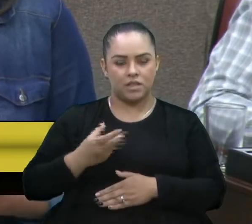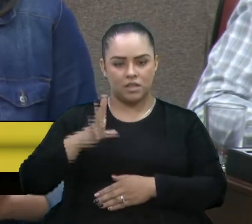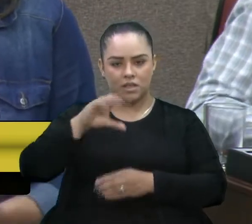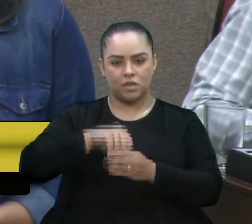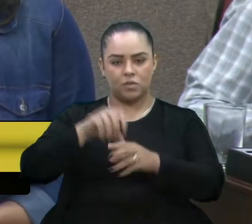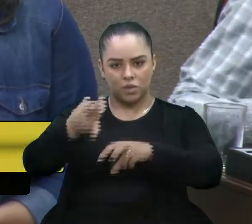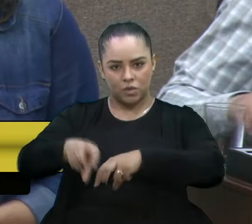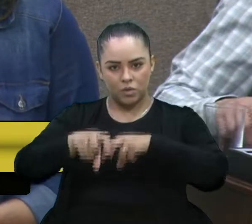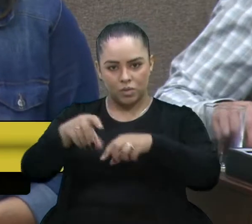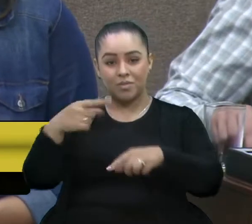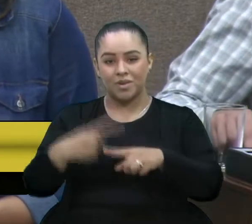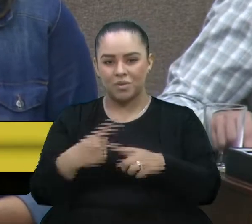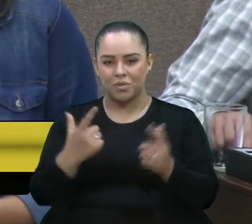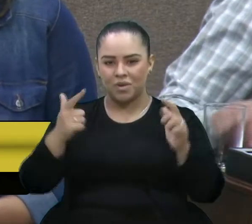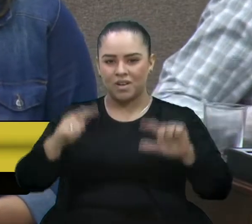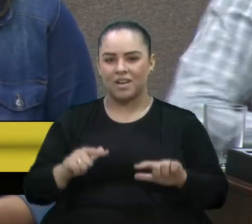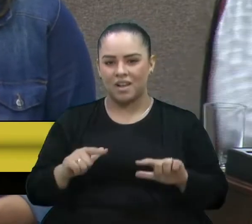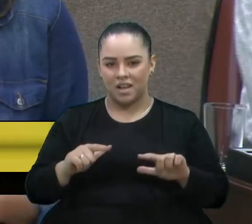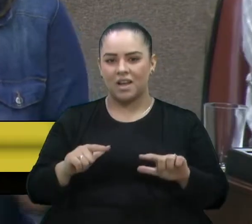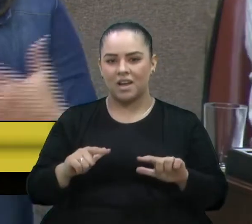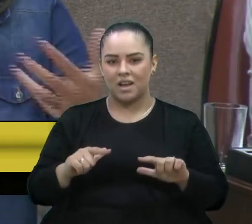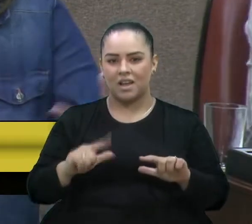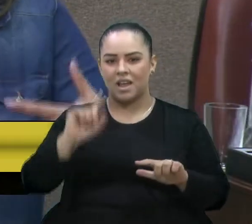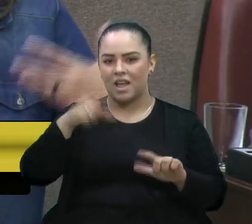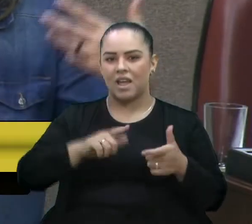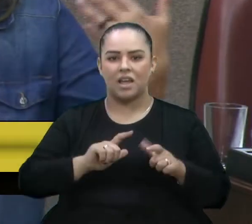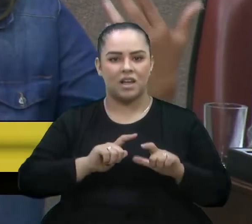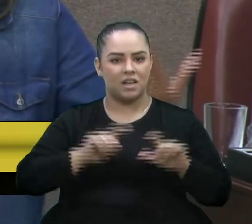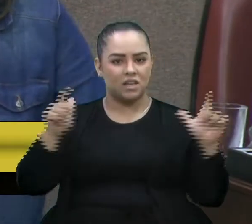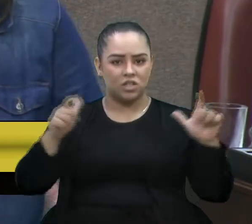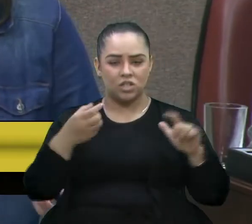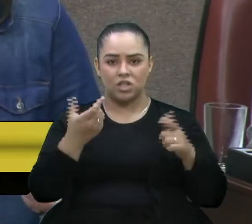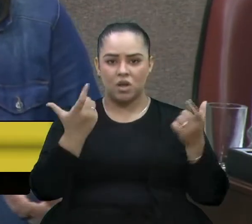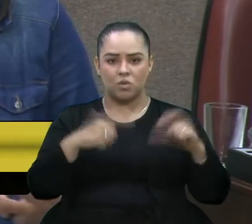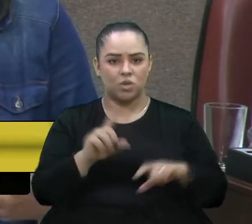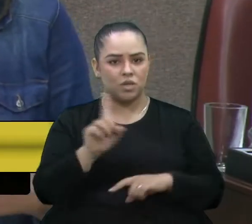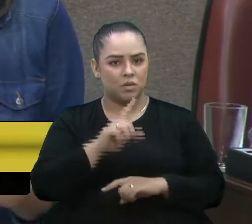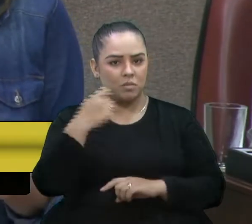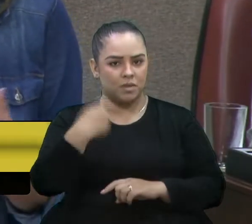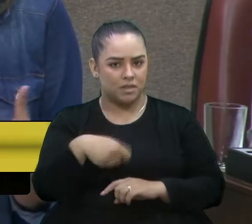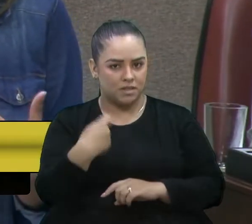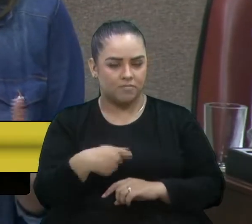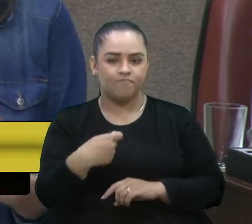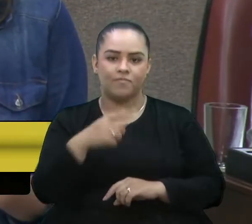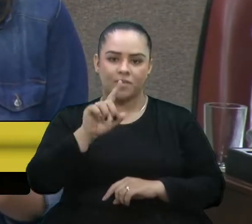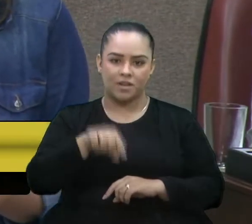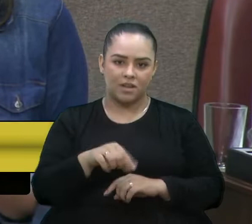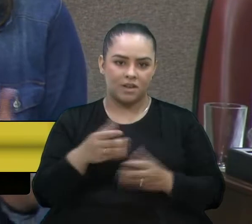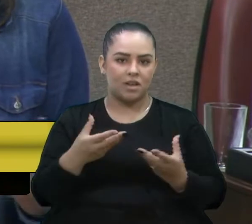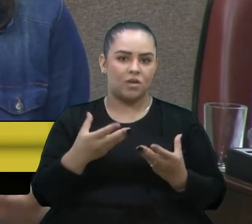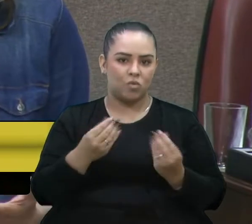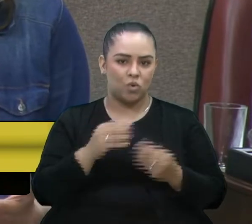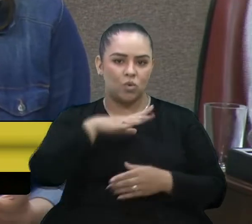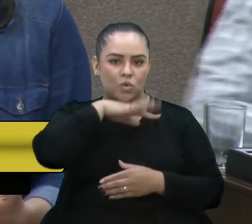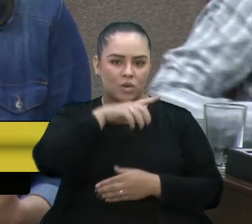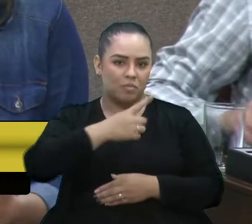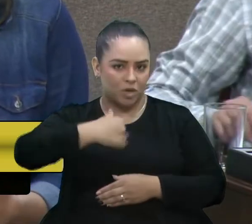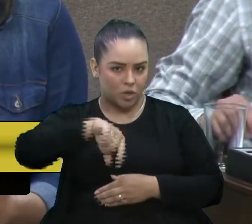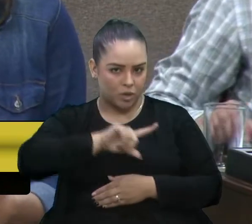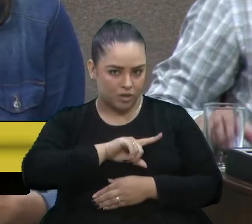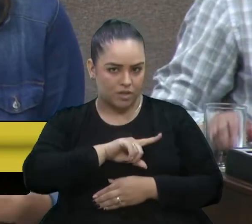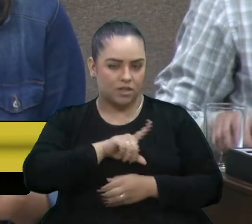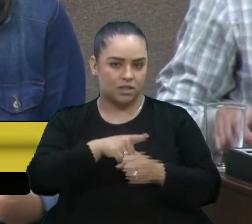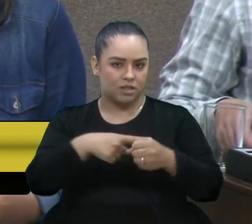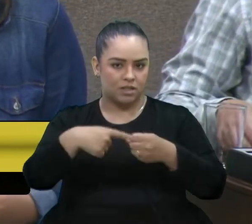muito grande, e estender para onde não precisa acaba sendo algo muito ruim para nós. A